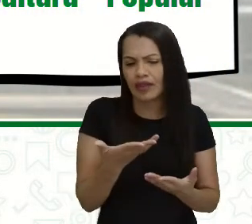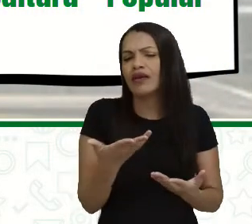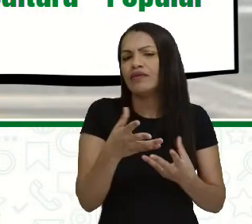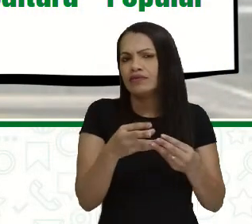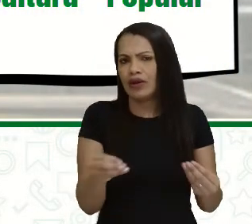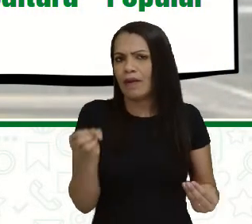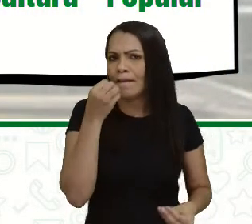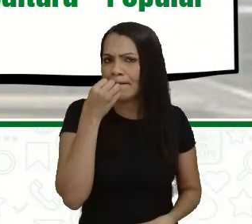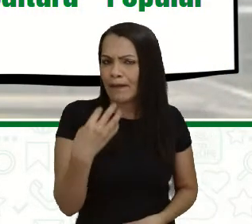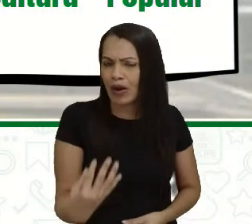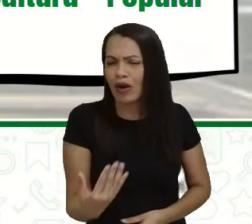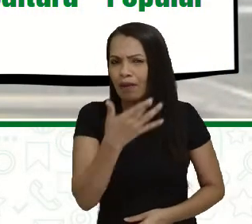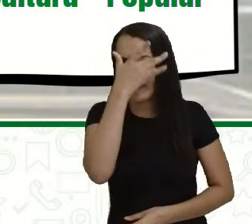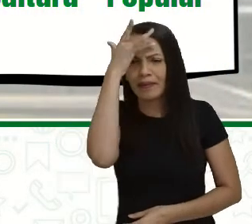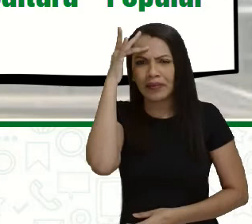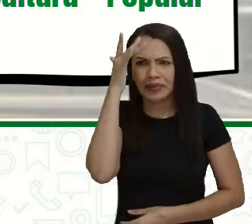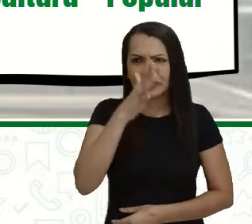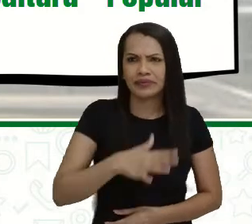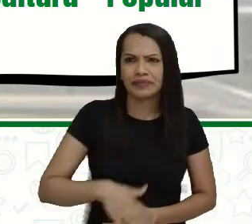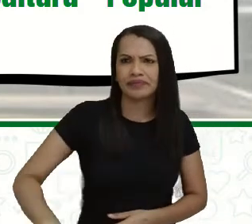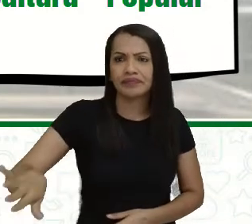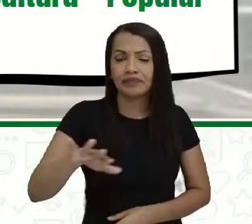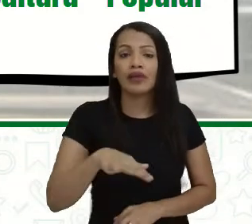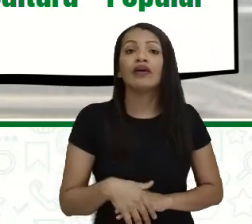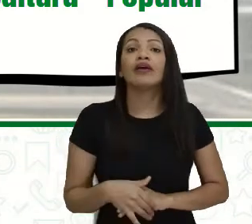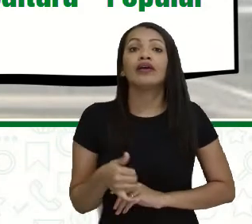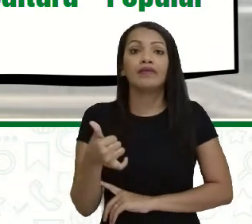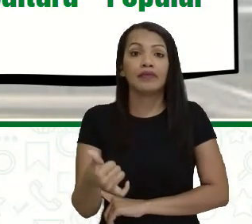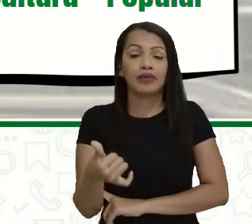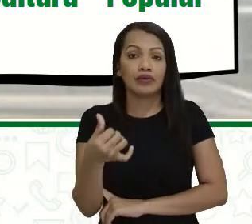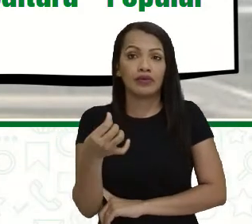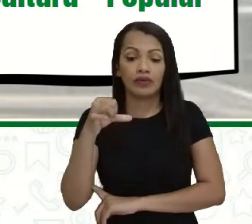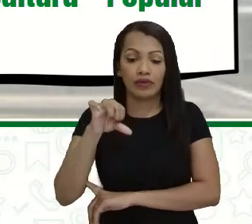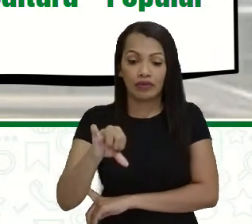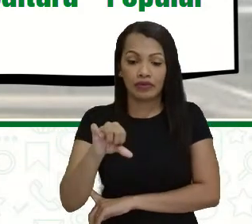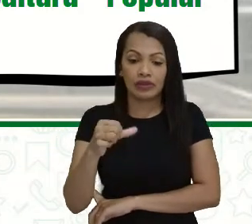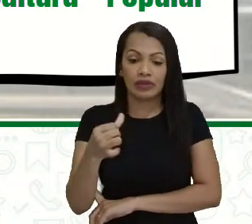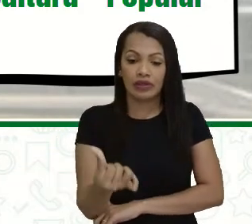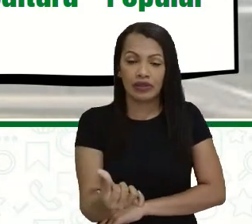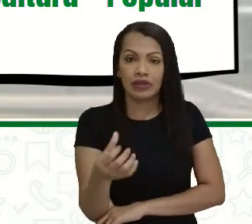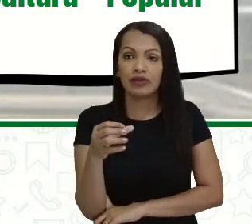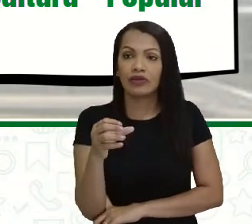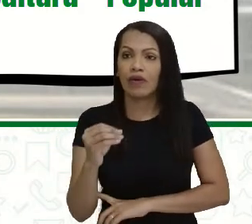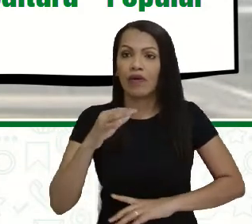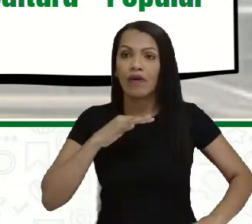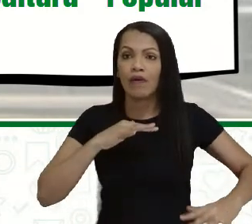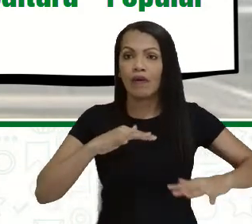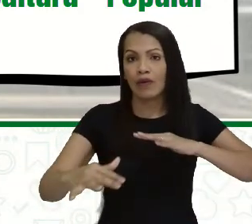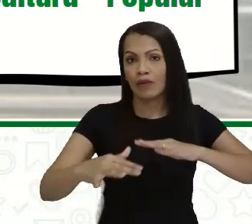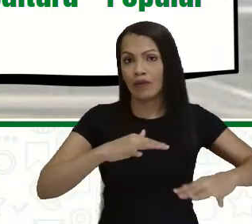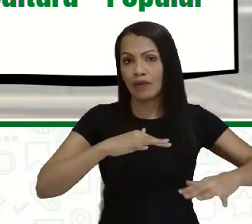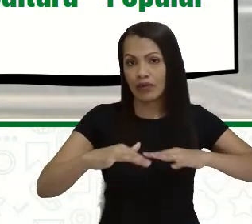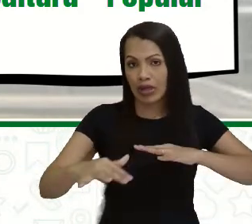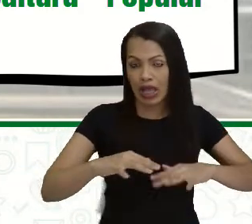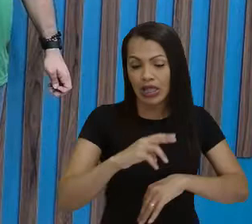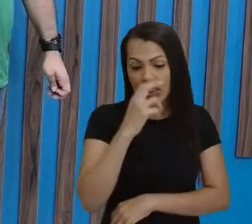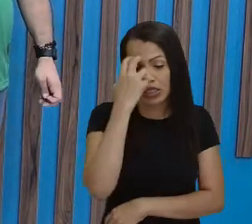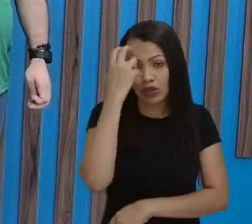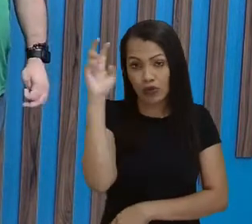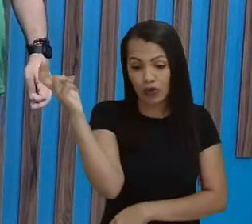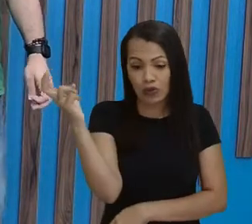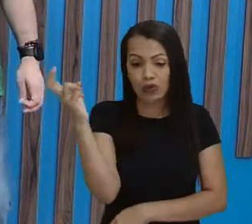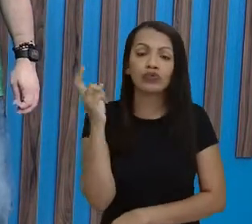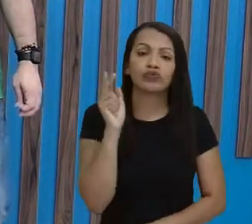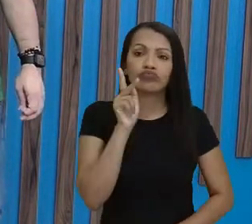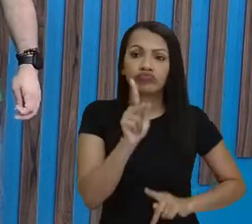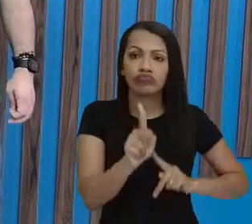pública, tornando-se, em 1960, sede do Movimento de Cultura Popular, o